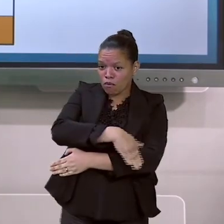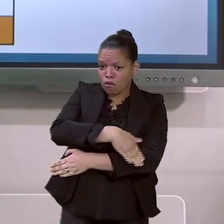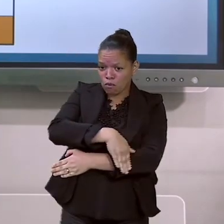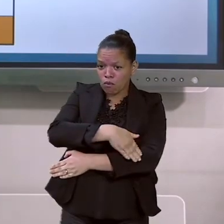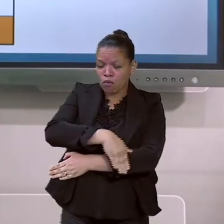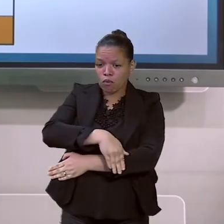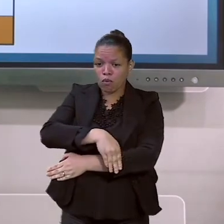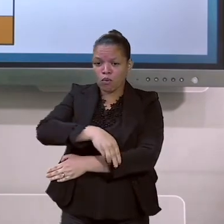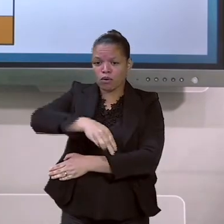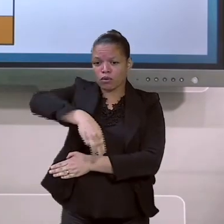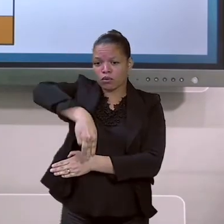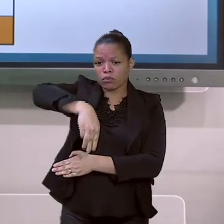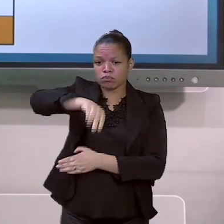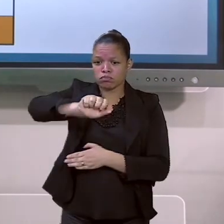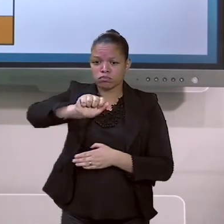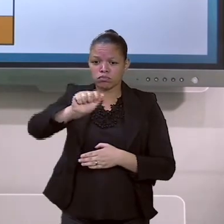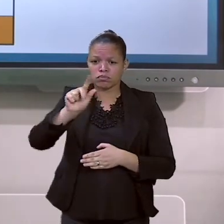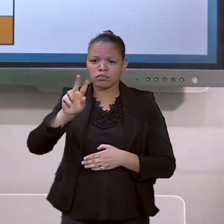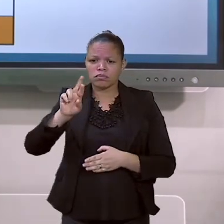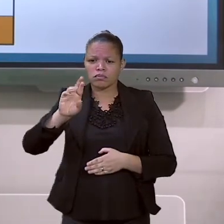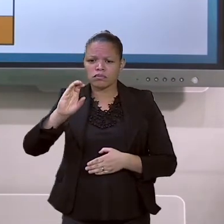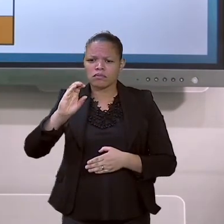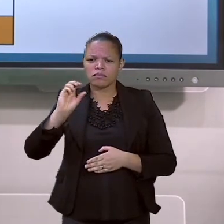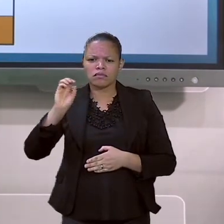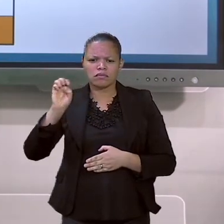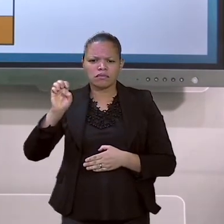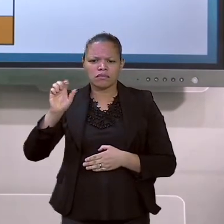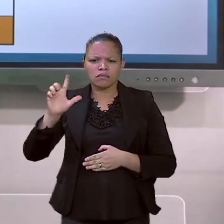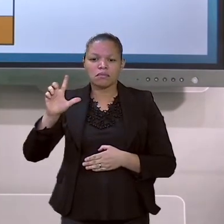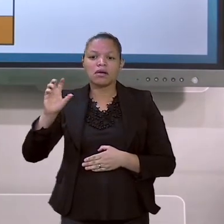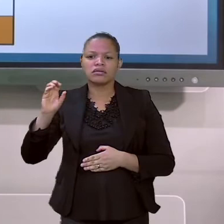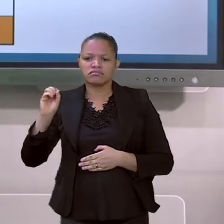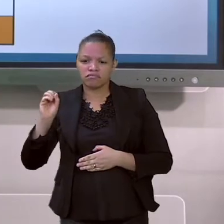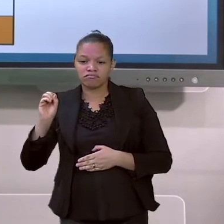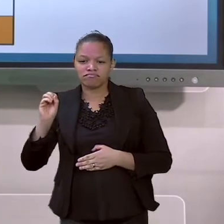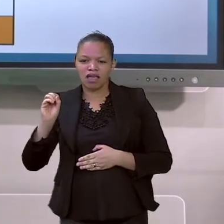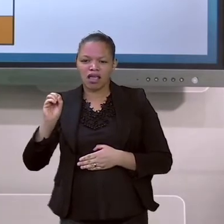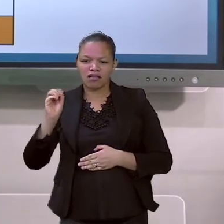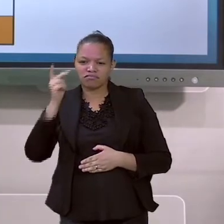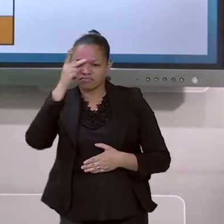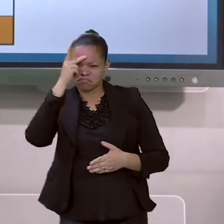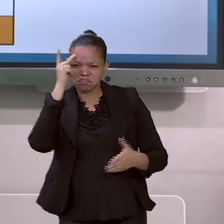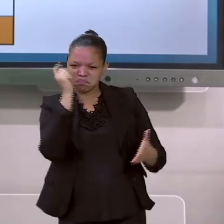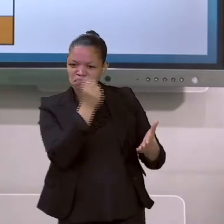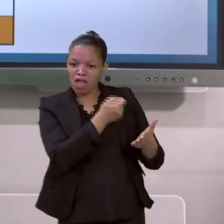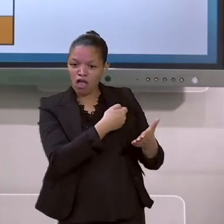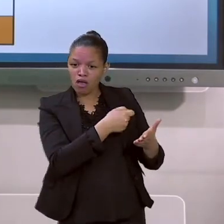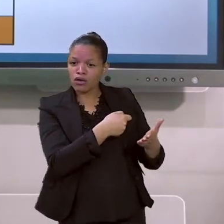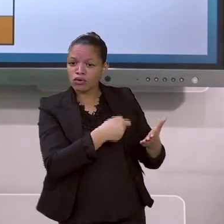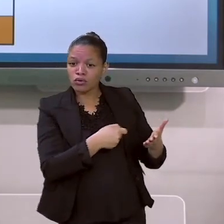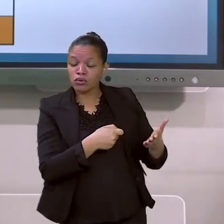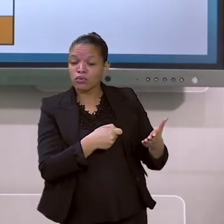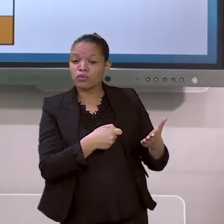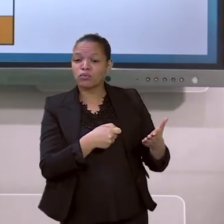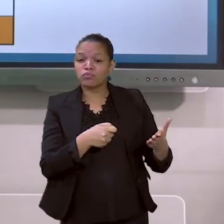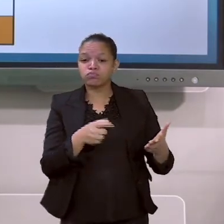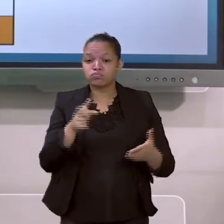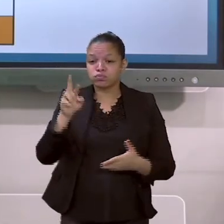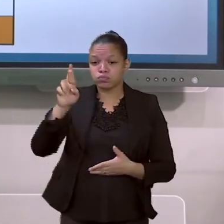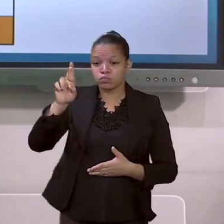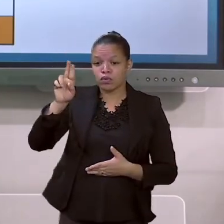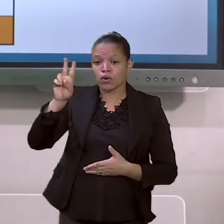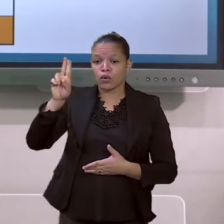Marcelo? Essa história foi escrita pela autora Ruth Rocha. Vocês devem conhecer vários